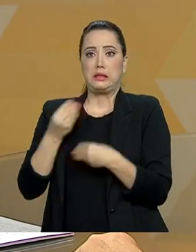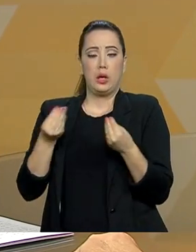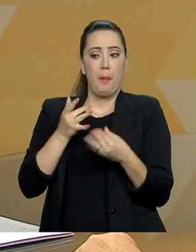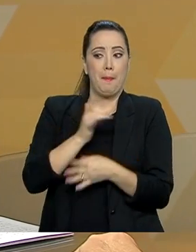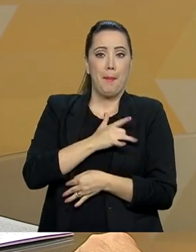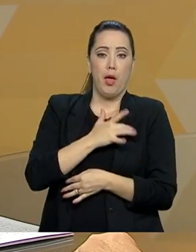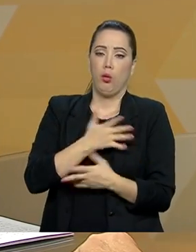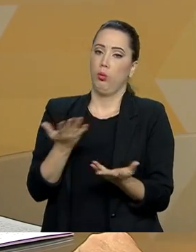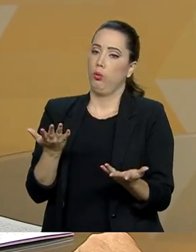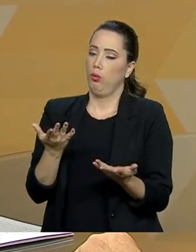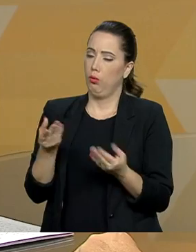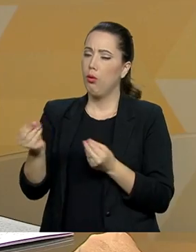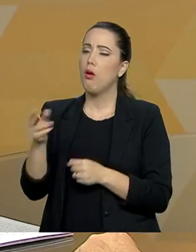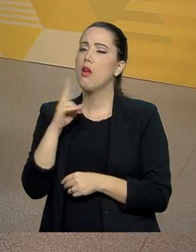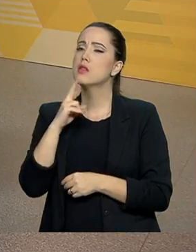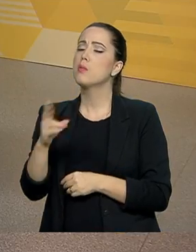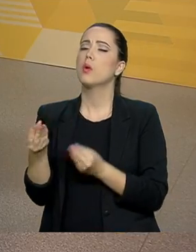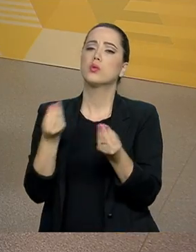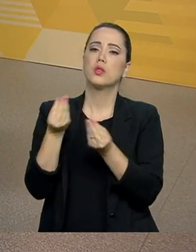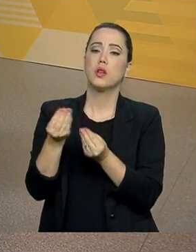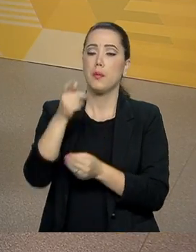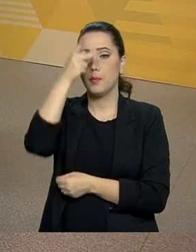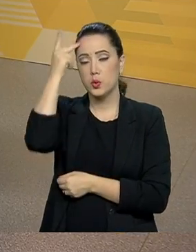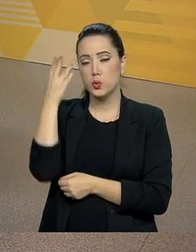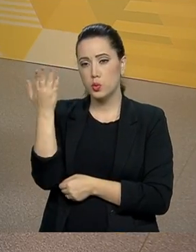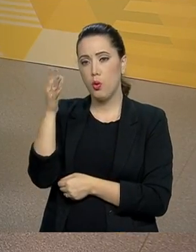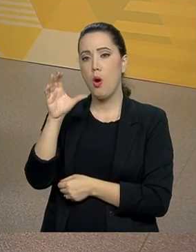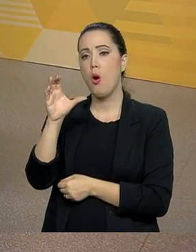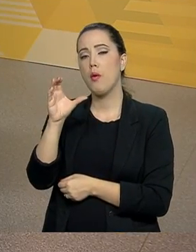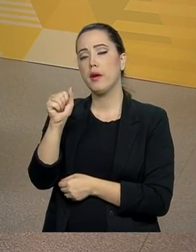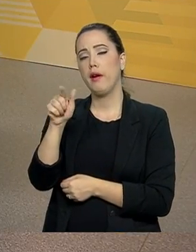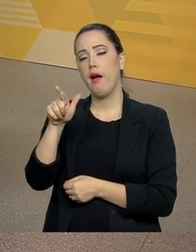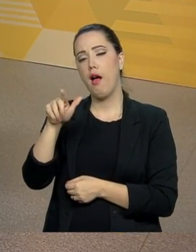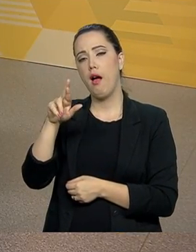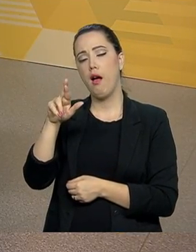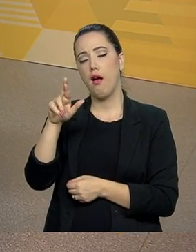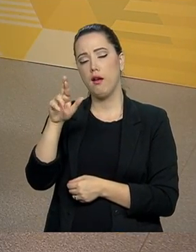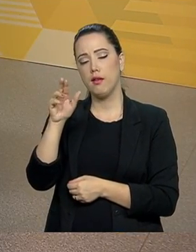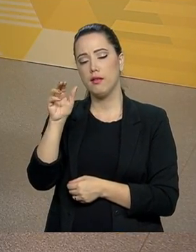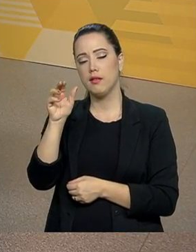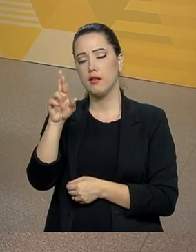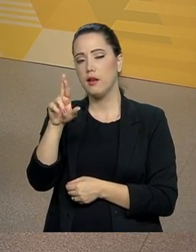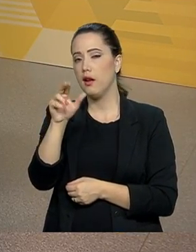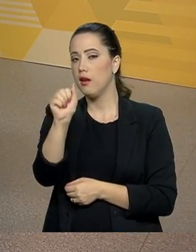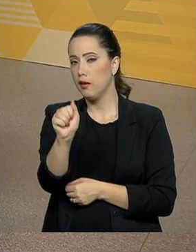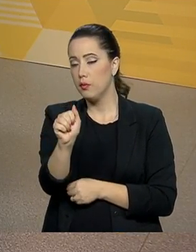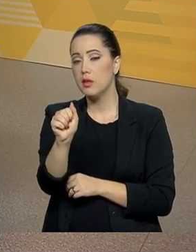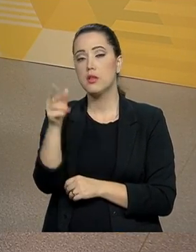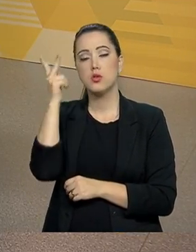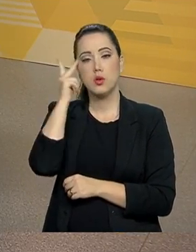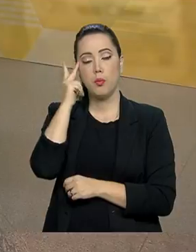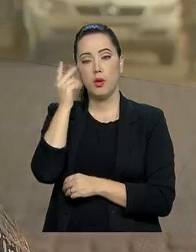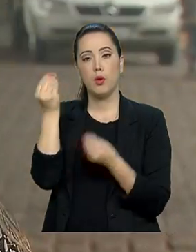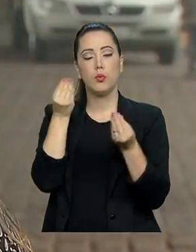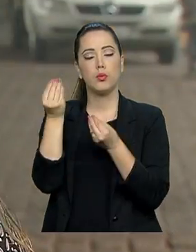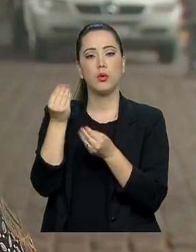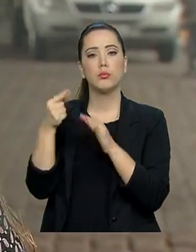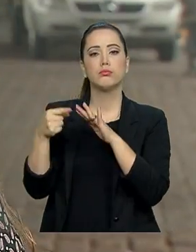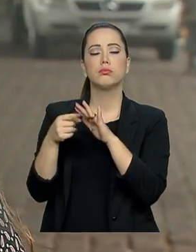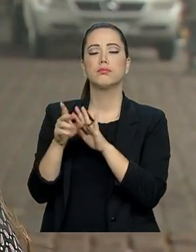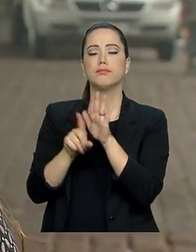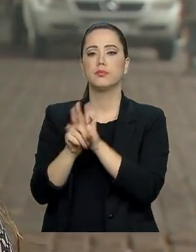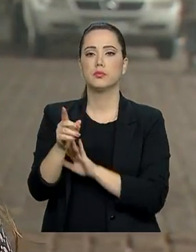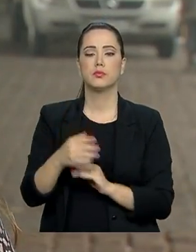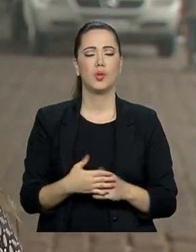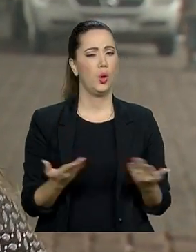O que o senhor pode responder para pessoas como a Carla de São Paulo? Vamos ouvir a pergunta dela. Como é que fica a situação